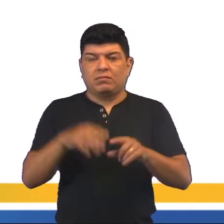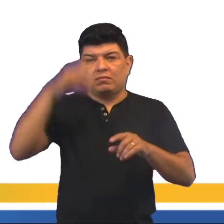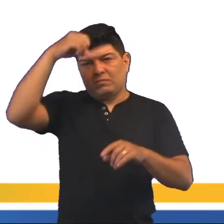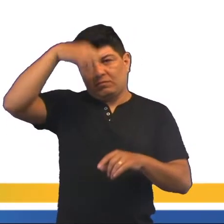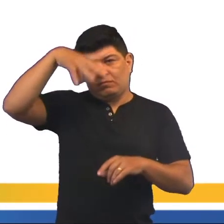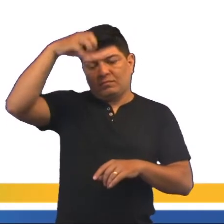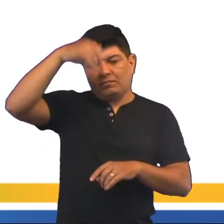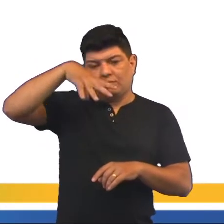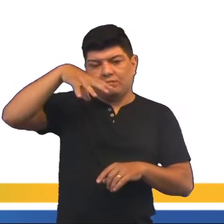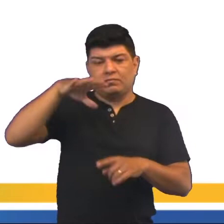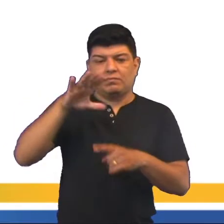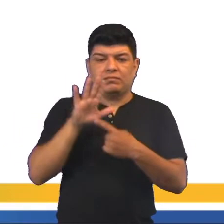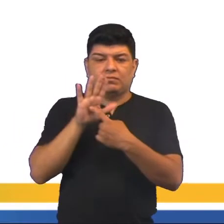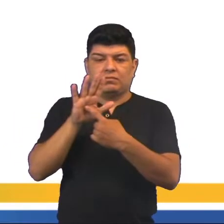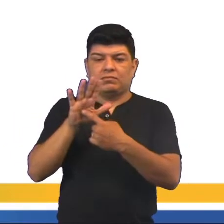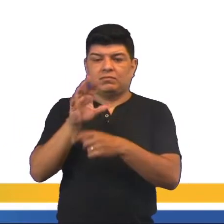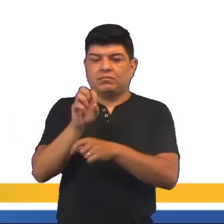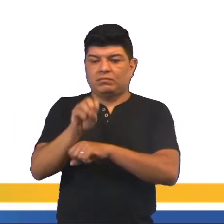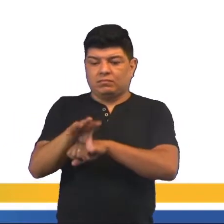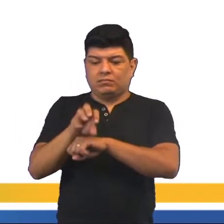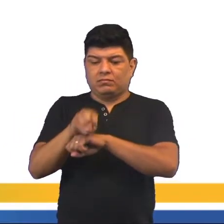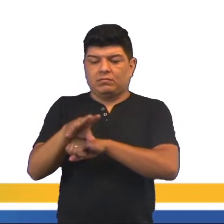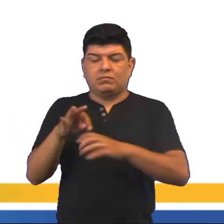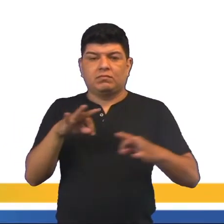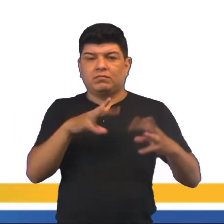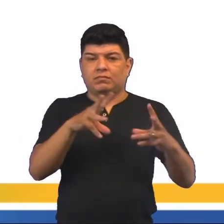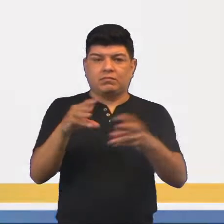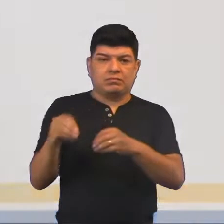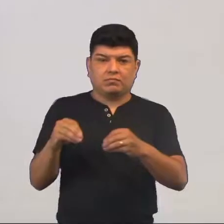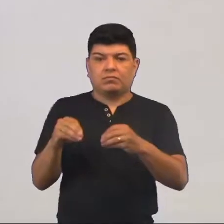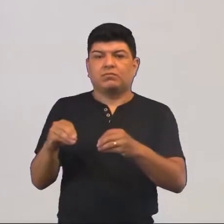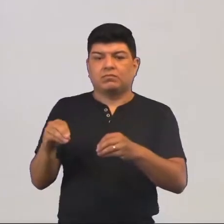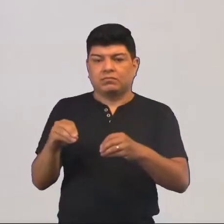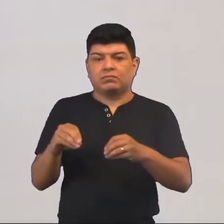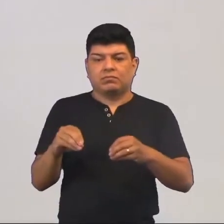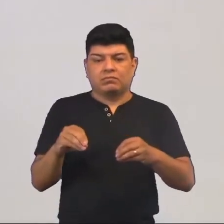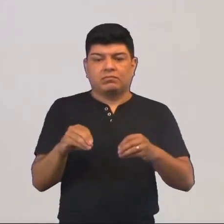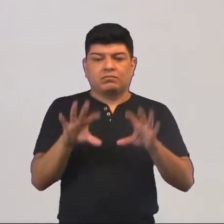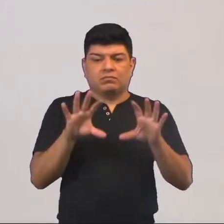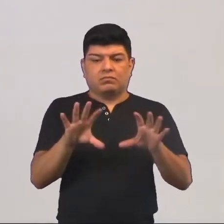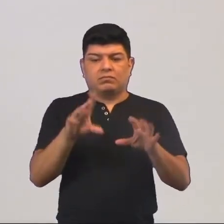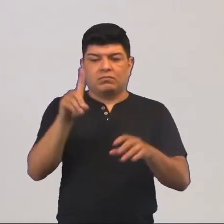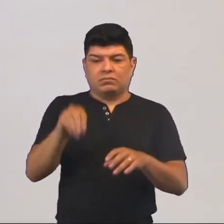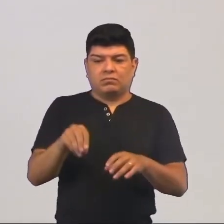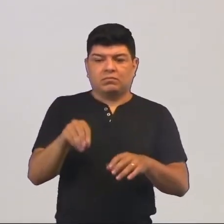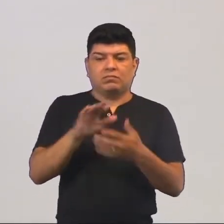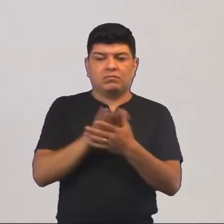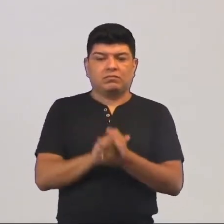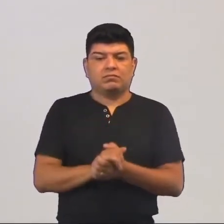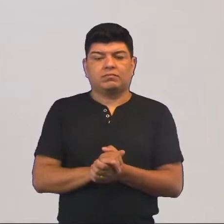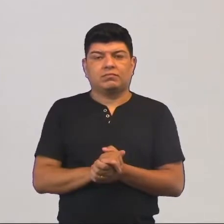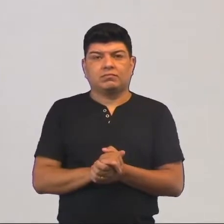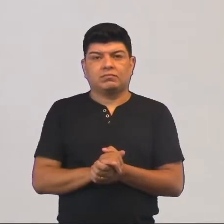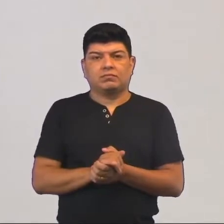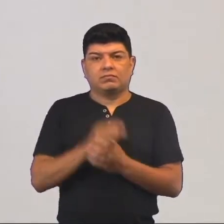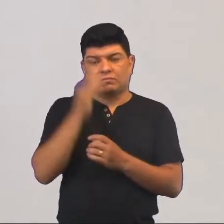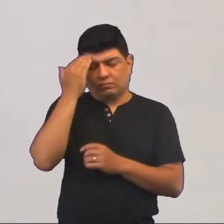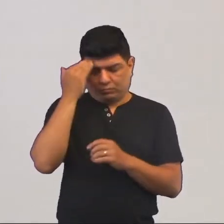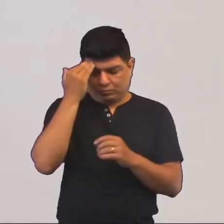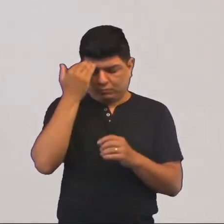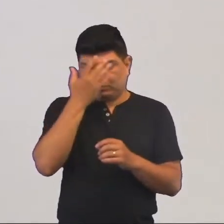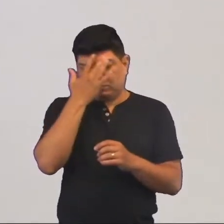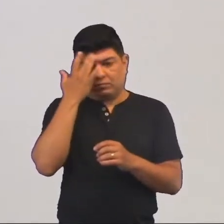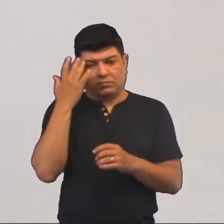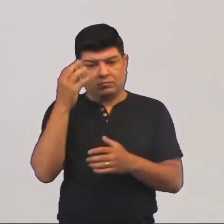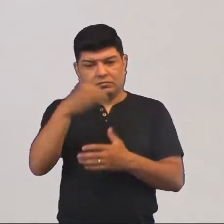luminosos, projeções, etc. Tudo aí, tudo aí que é para o entendimento